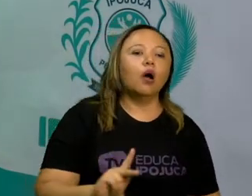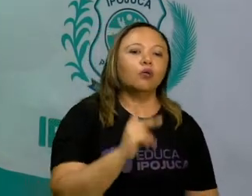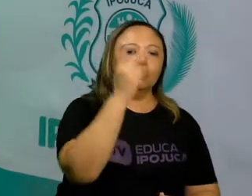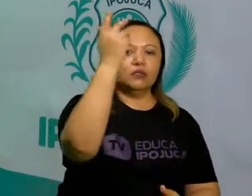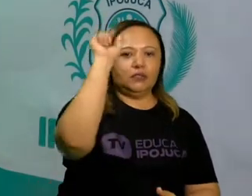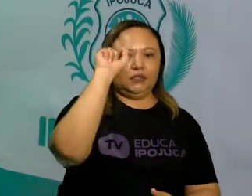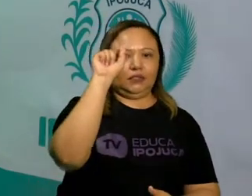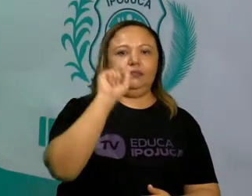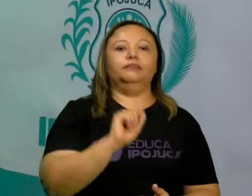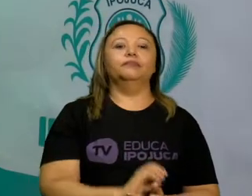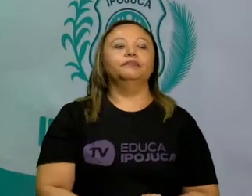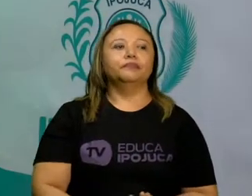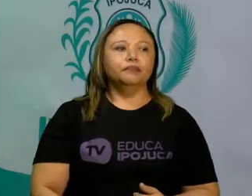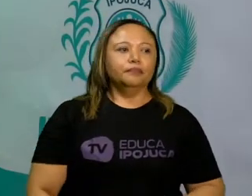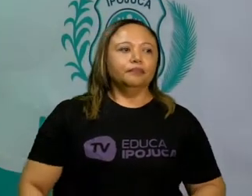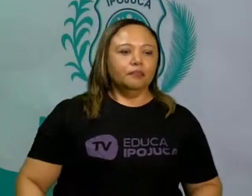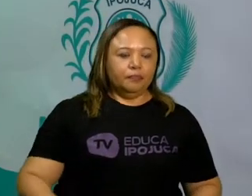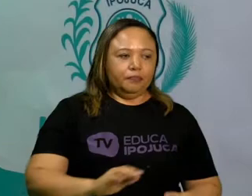jogar esses jogos.